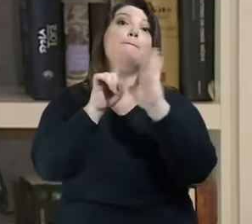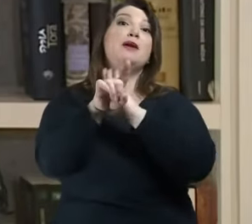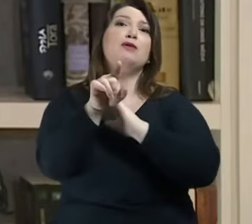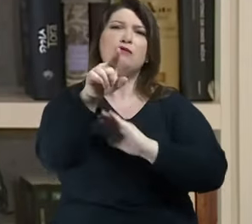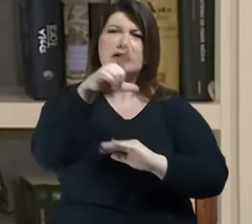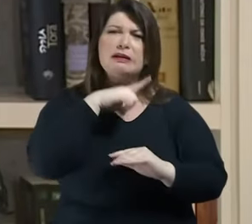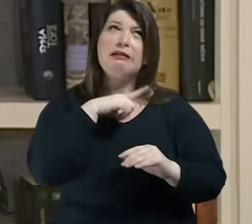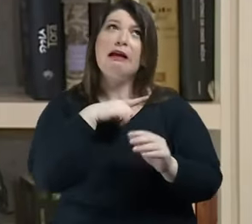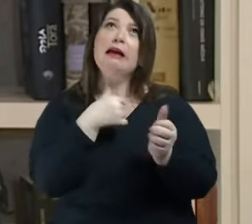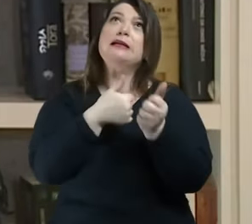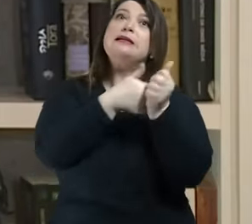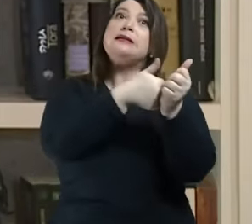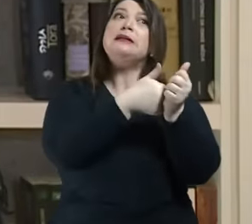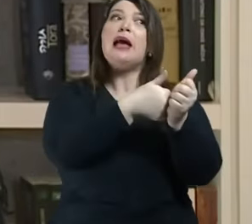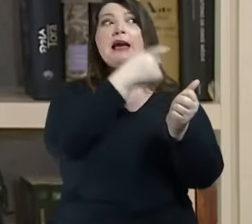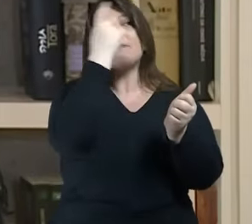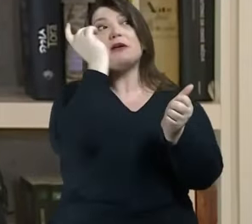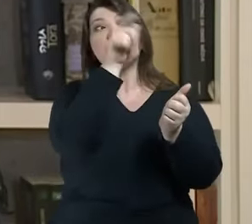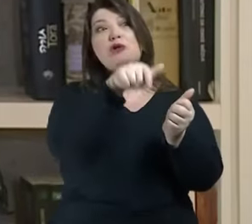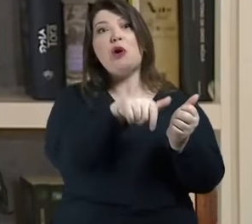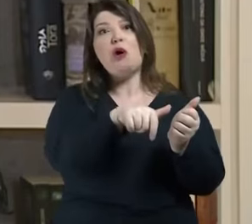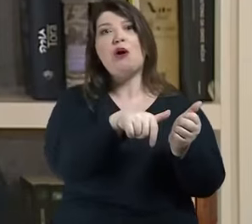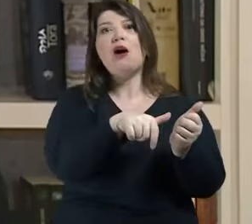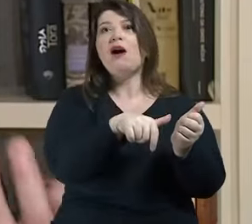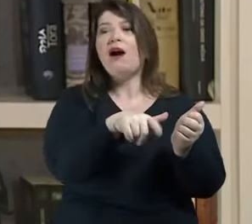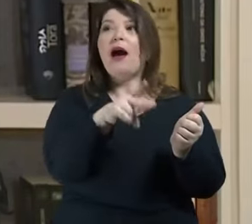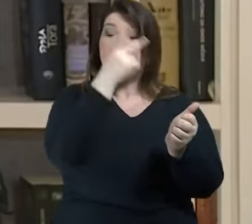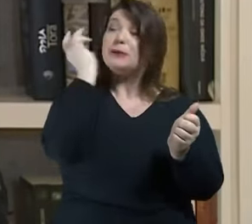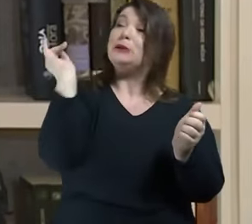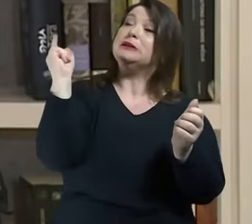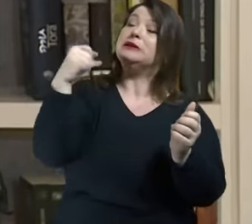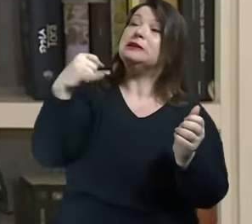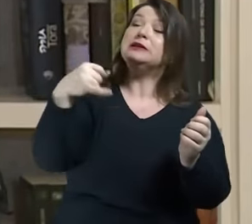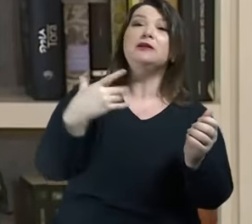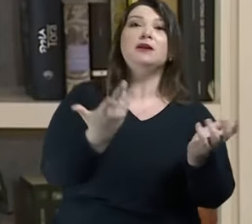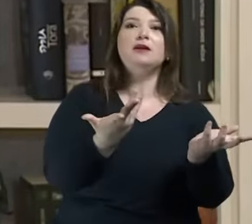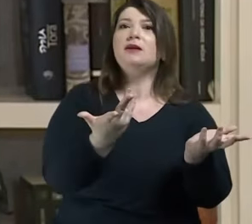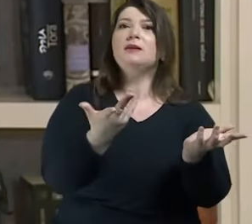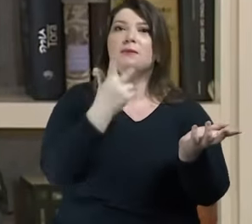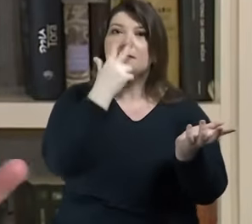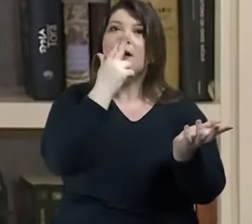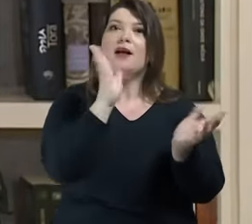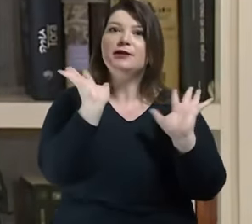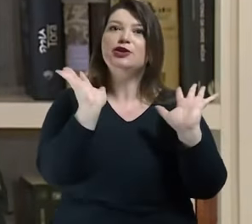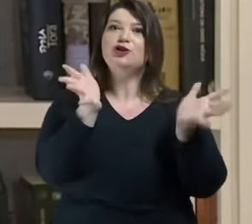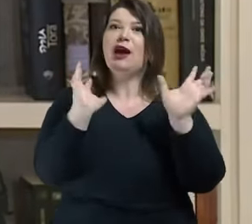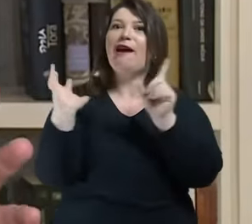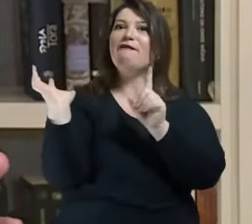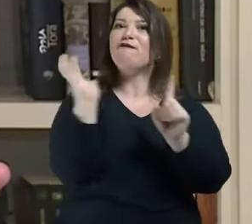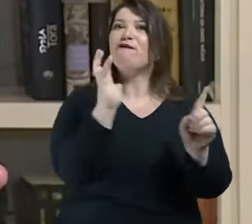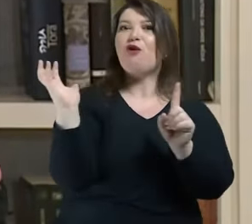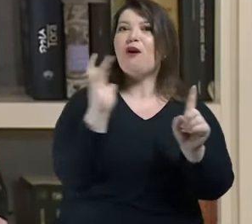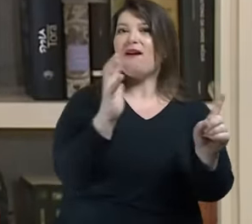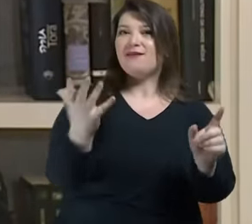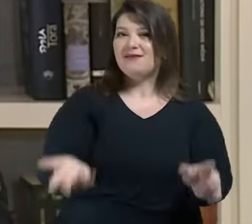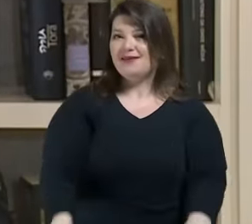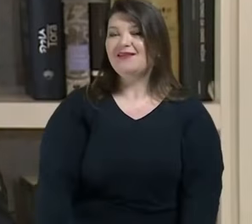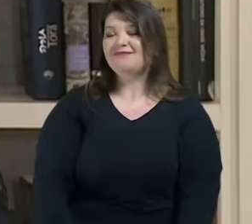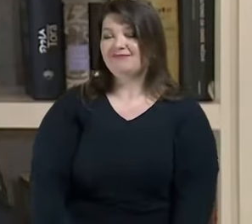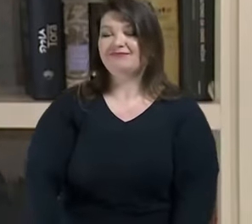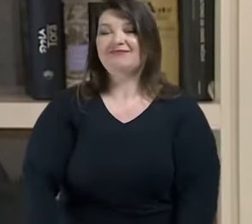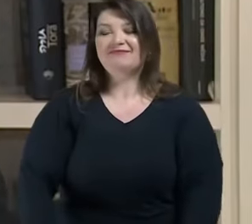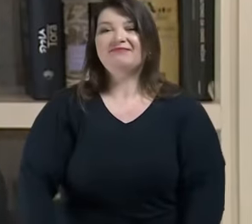poder muito desejado então nós temos o influencer sem tradição acadêmica aliás os maiores todos eles